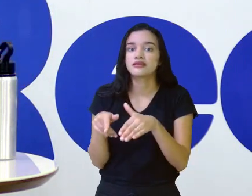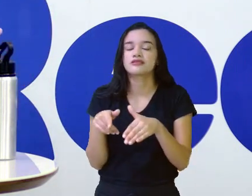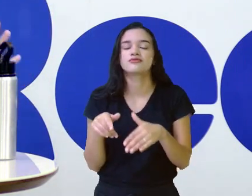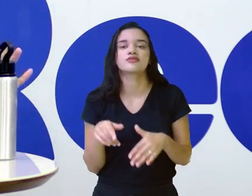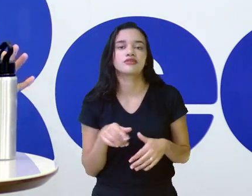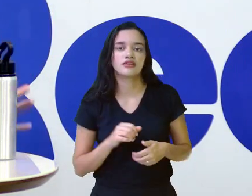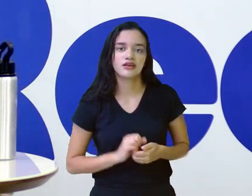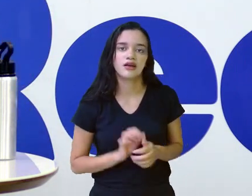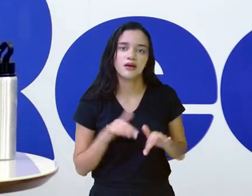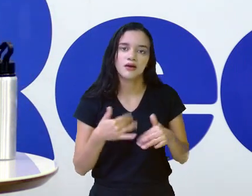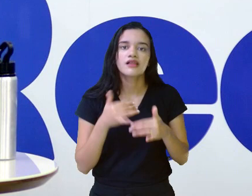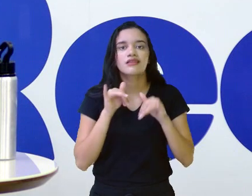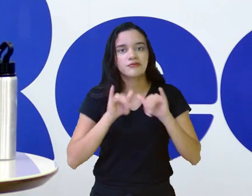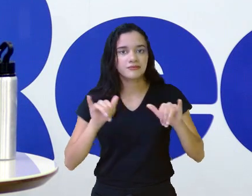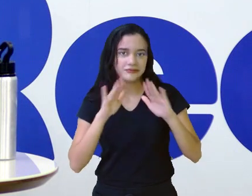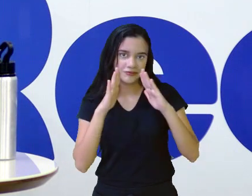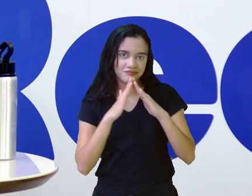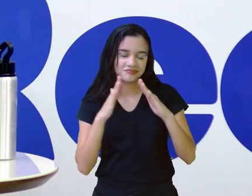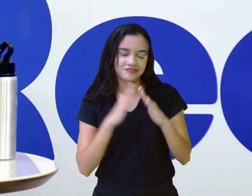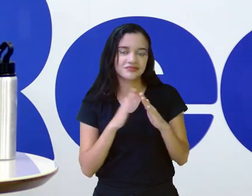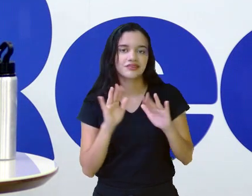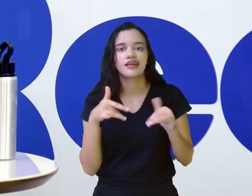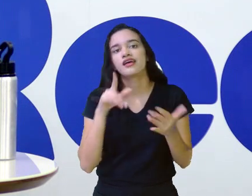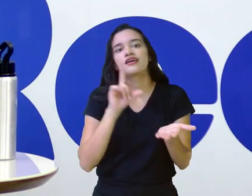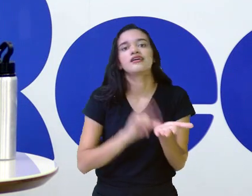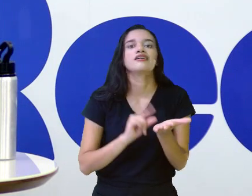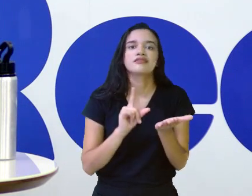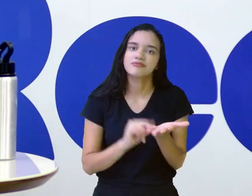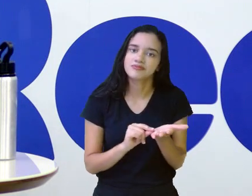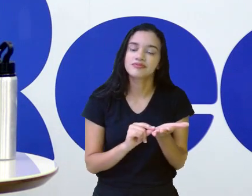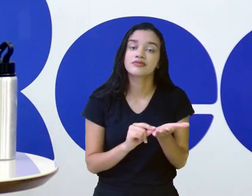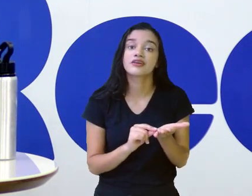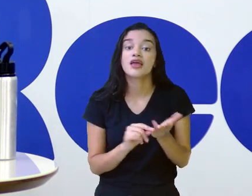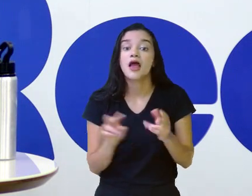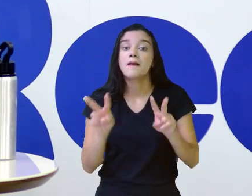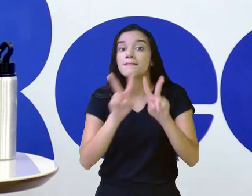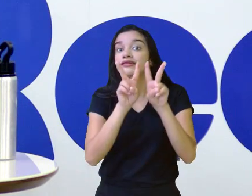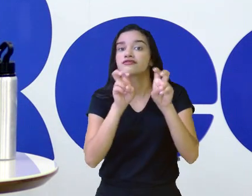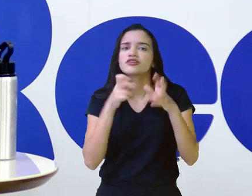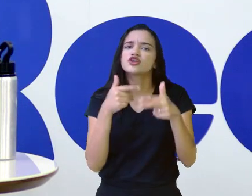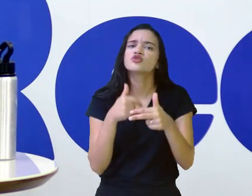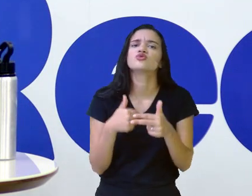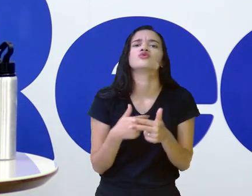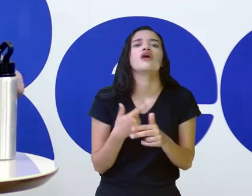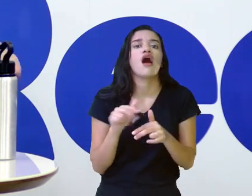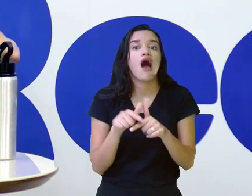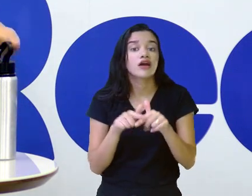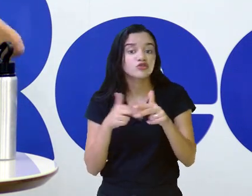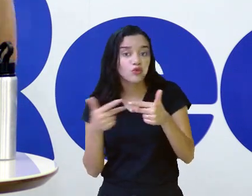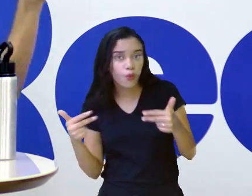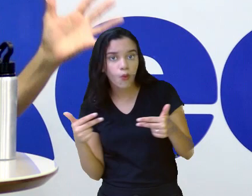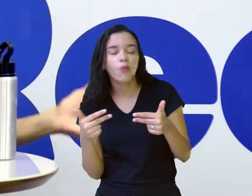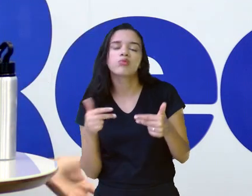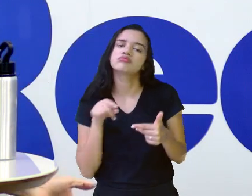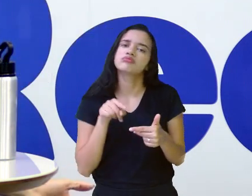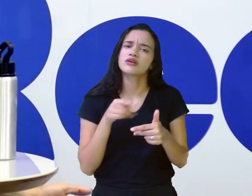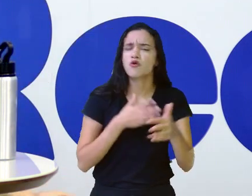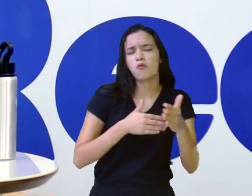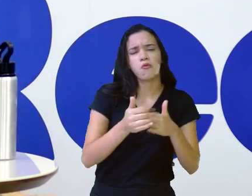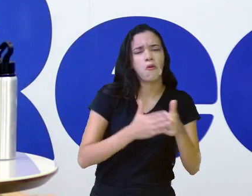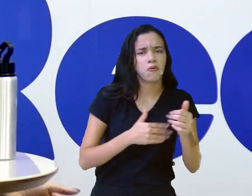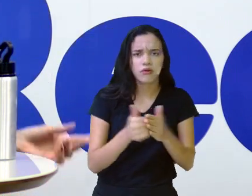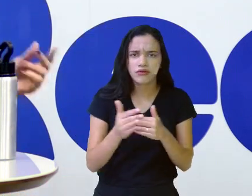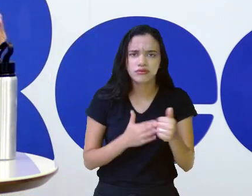aí informando para alguém aí de sua casa. Então, esses artigos servem para isso, para definir as coisas que vocês querem ou então qualquer um